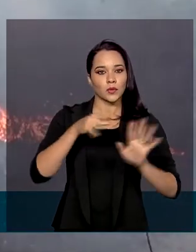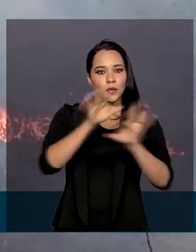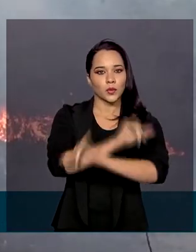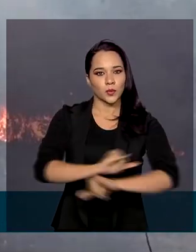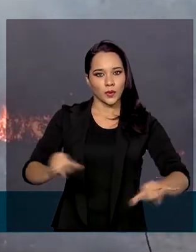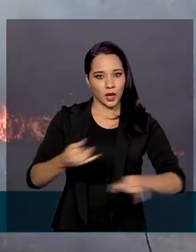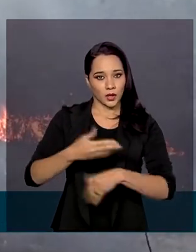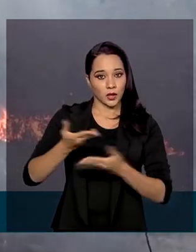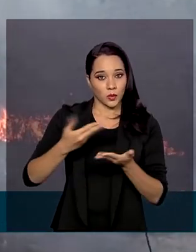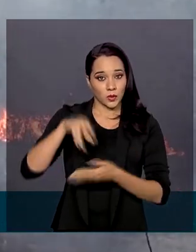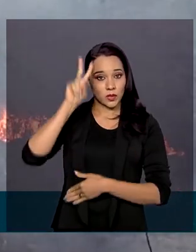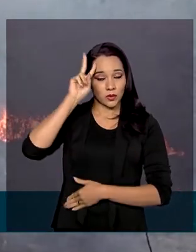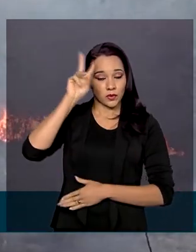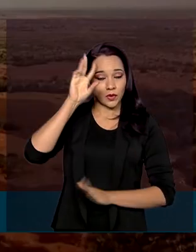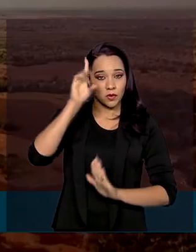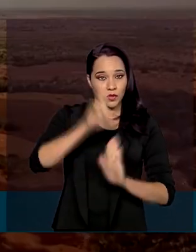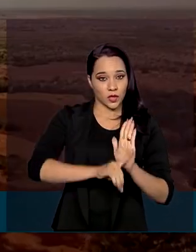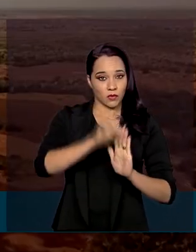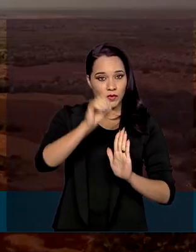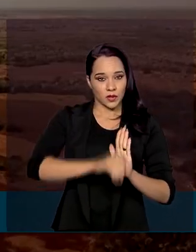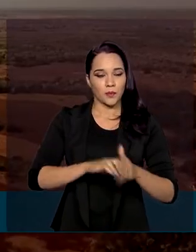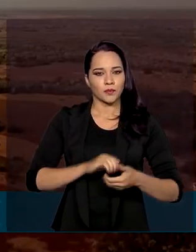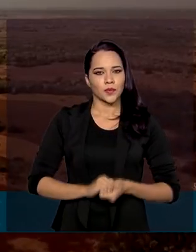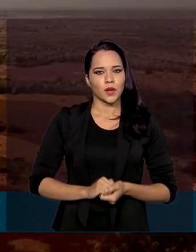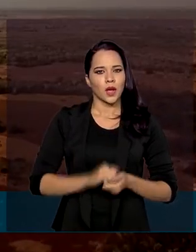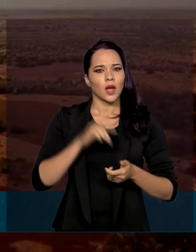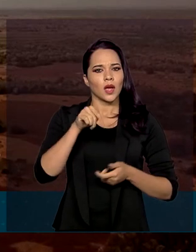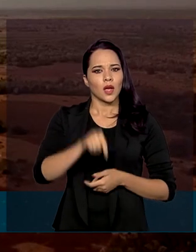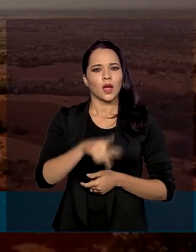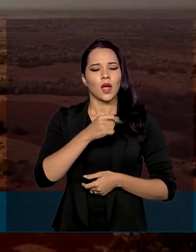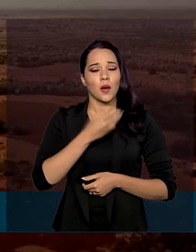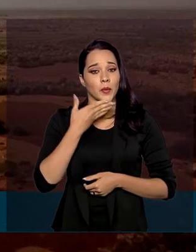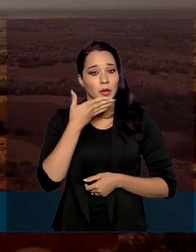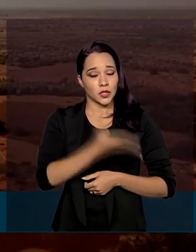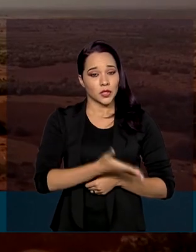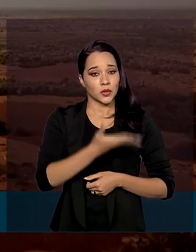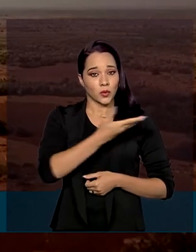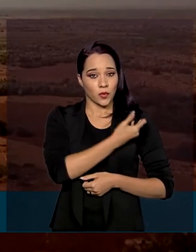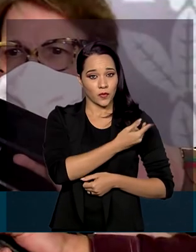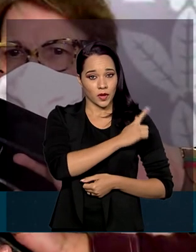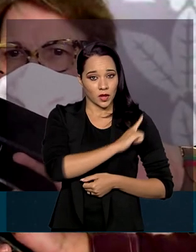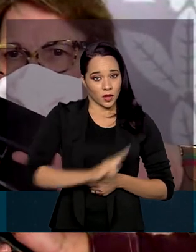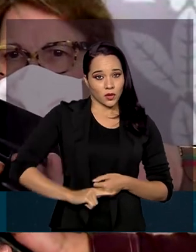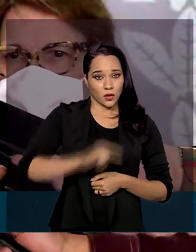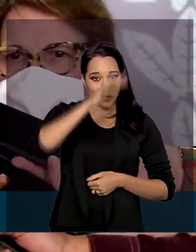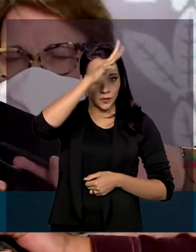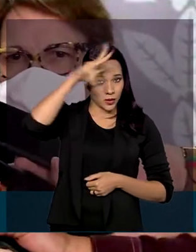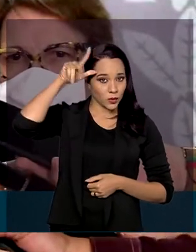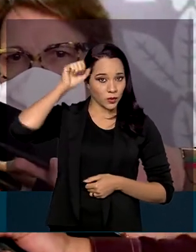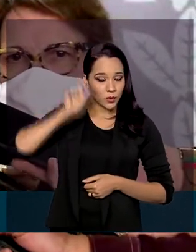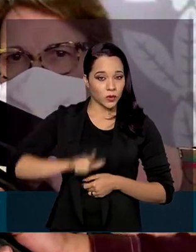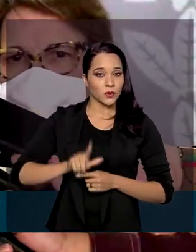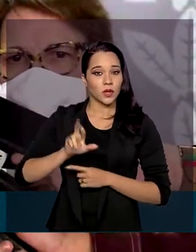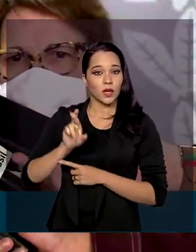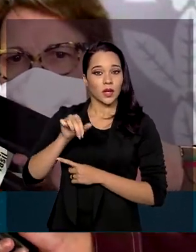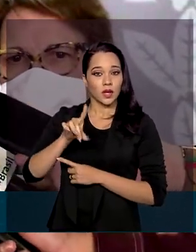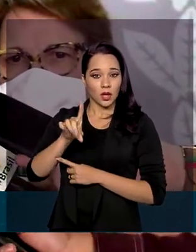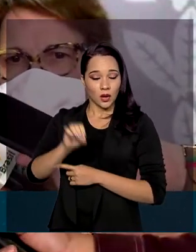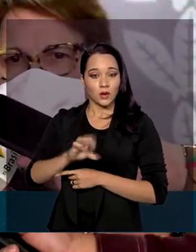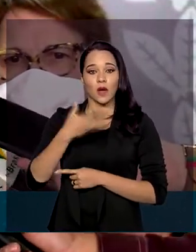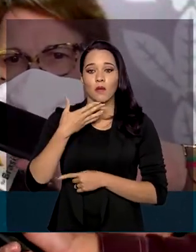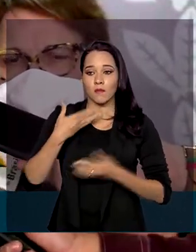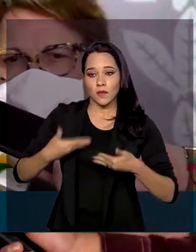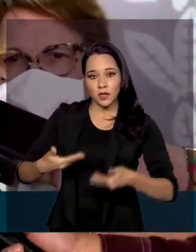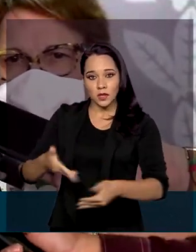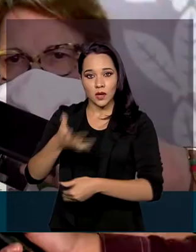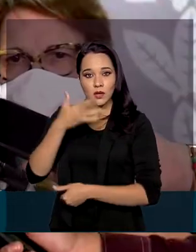nesta segunda-feira no Diário Oficial. O envio atende pedido do governador de Mato Grosso do Sul, Reinaldo Azambuja, ao Ministério da